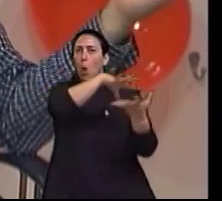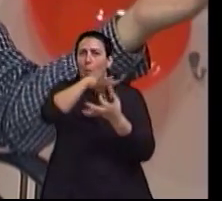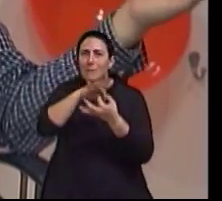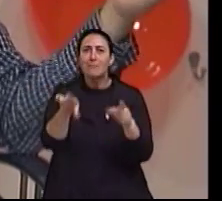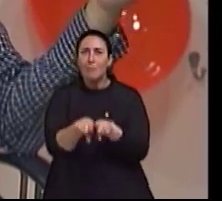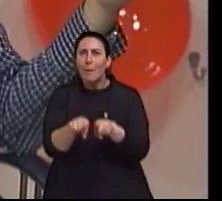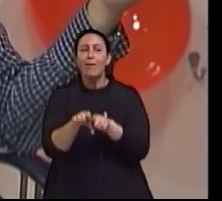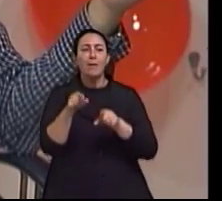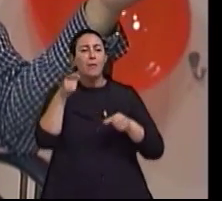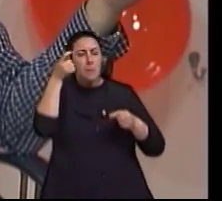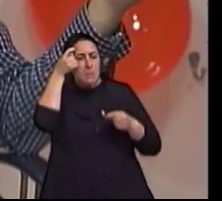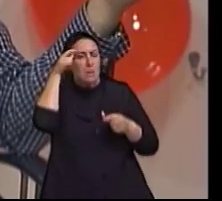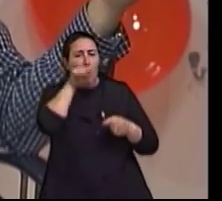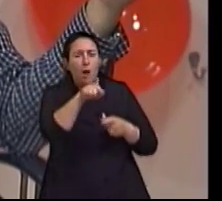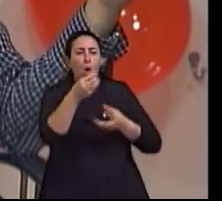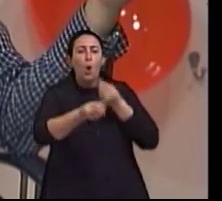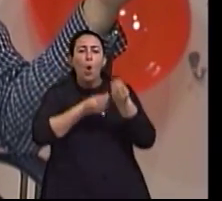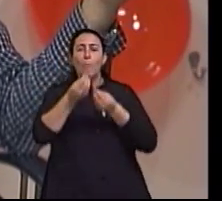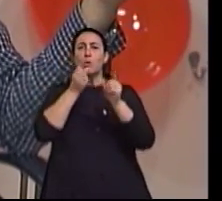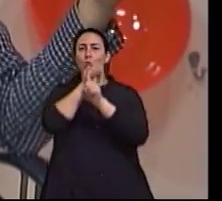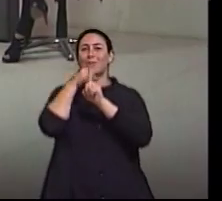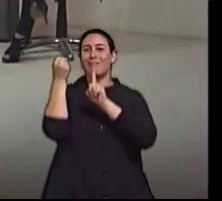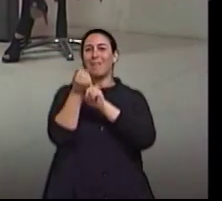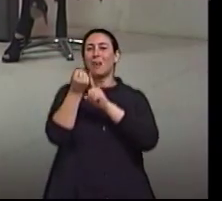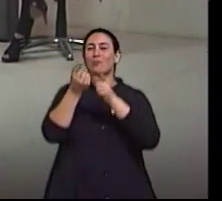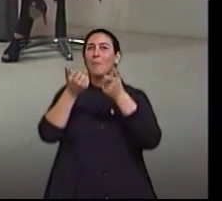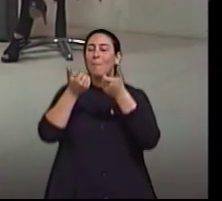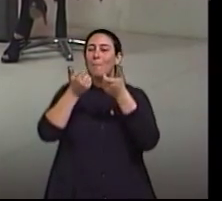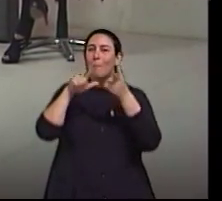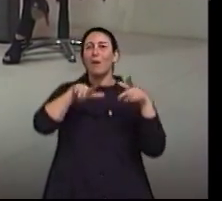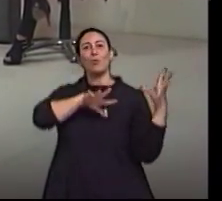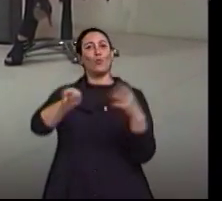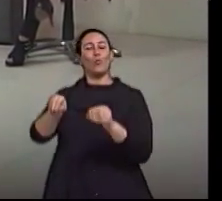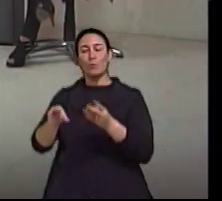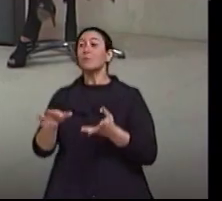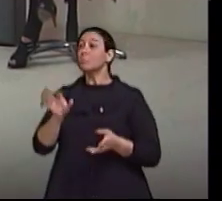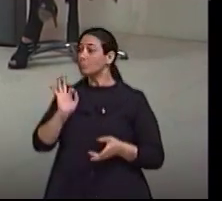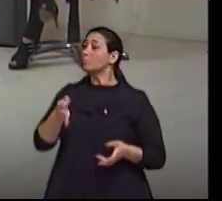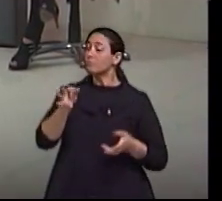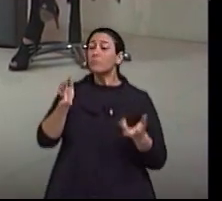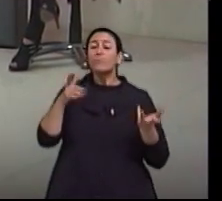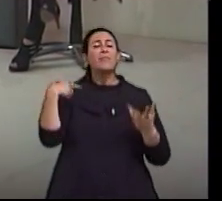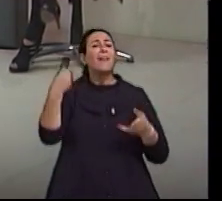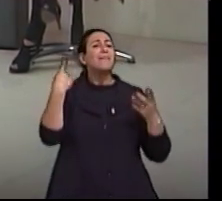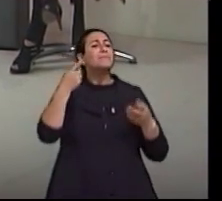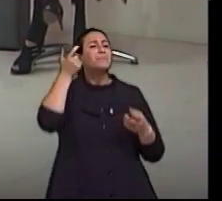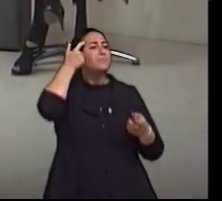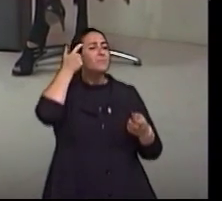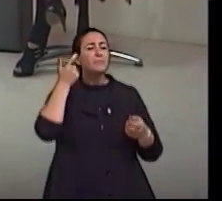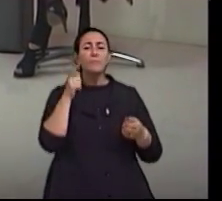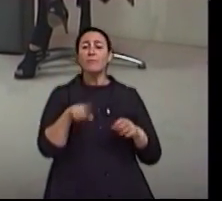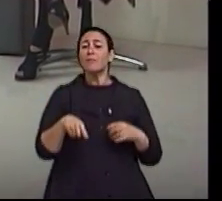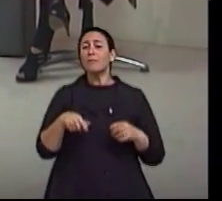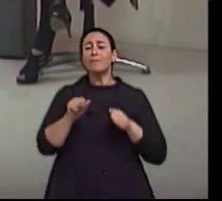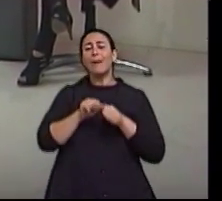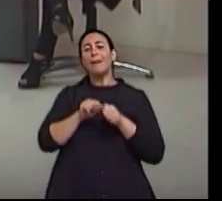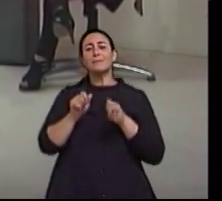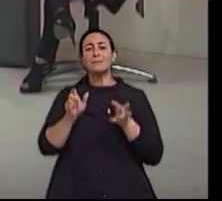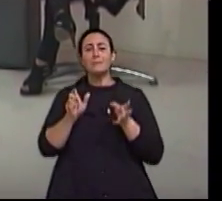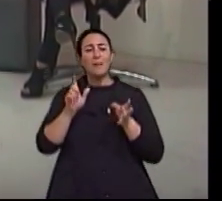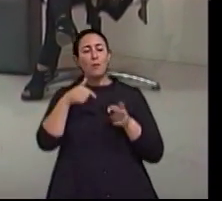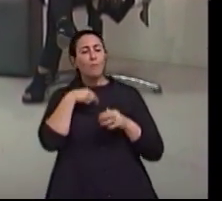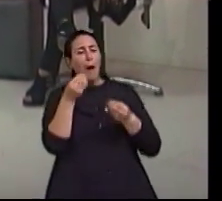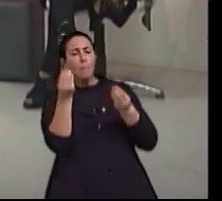muito bem pensado, pelo que você está se falando. Não, a impressão que se dá é que é feito ao acaso, espontâneo. Há uma demanda, então vamos lá e